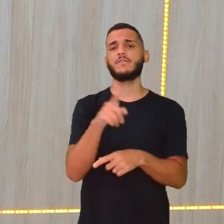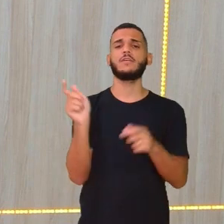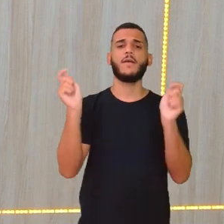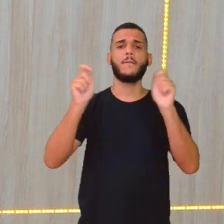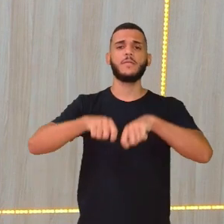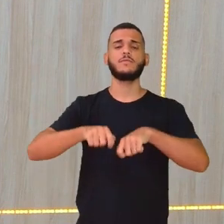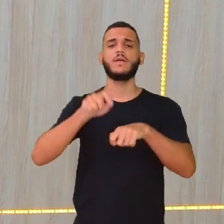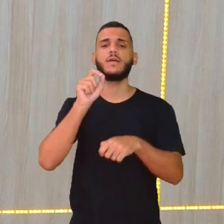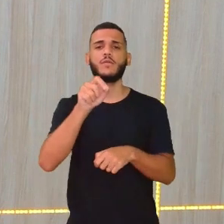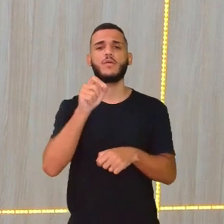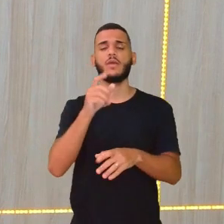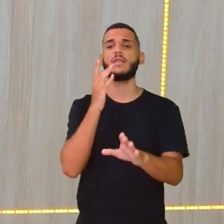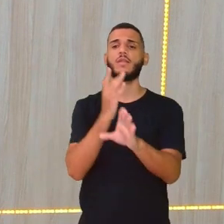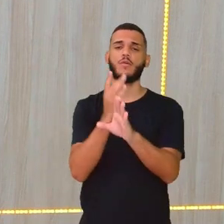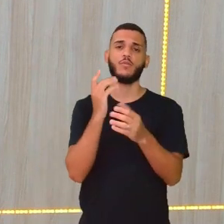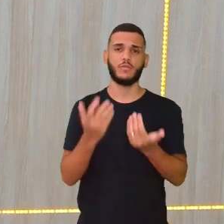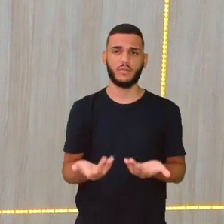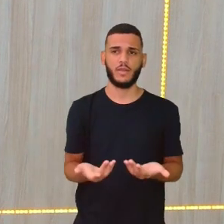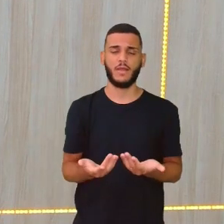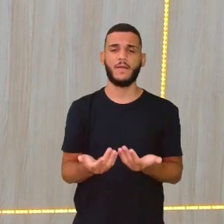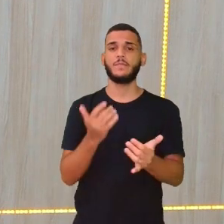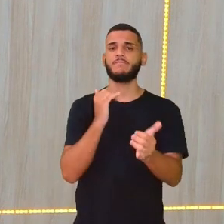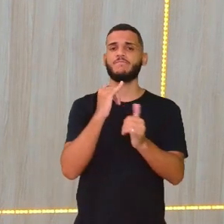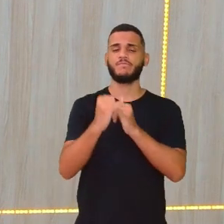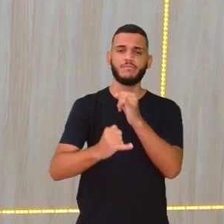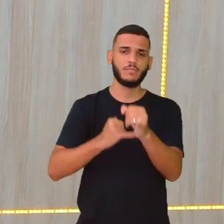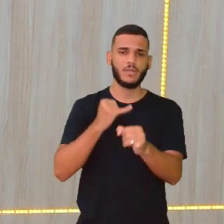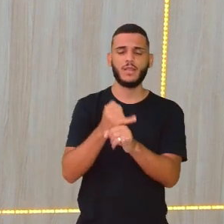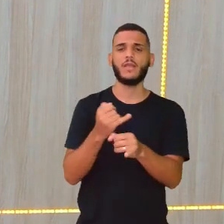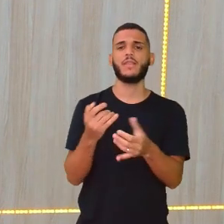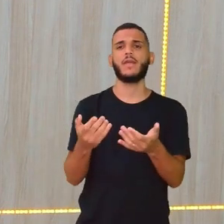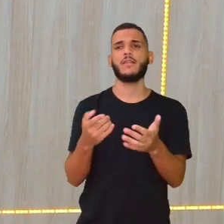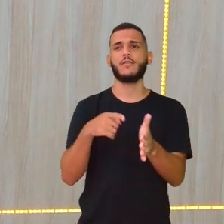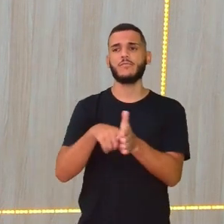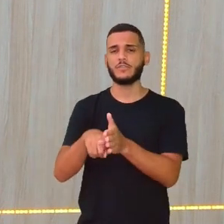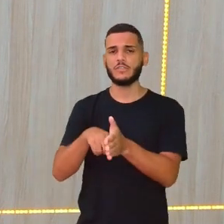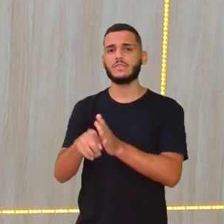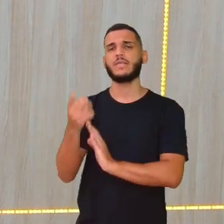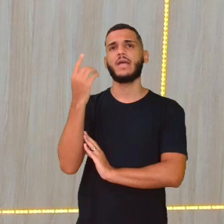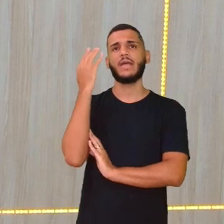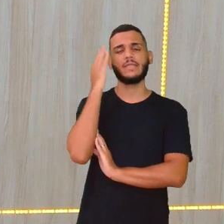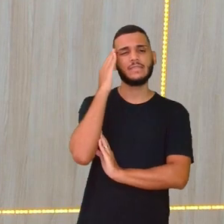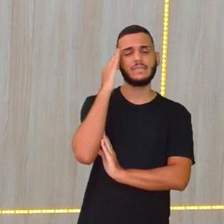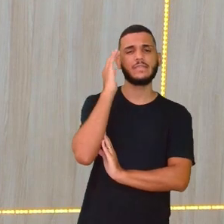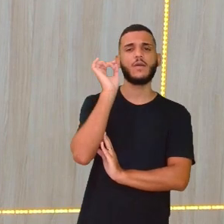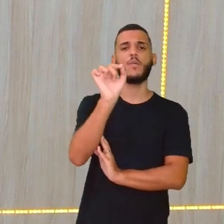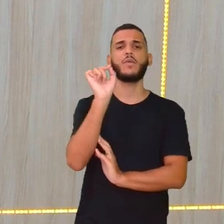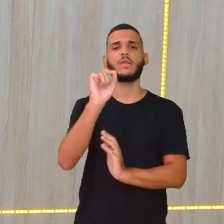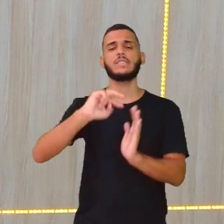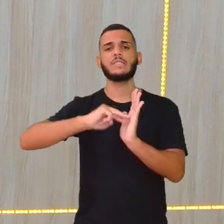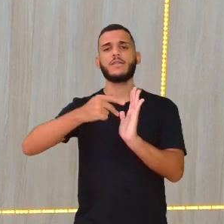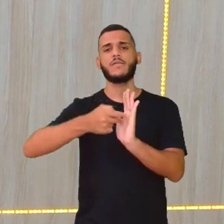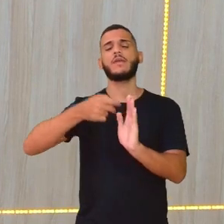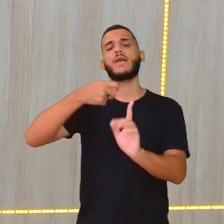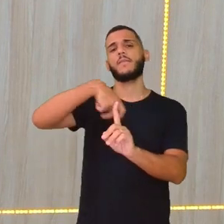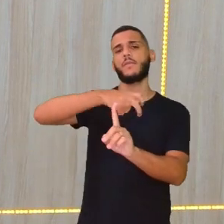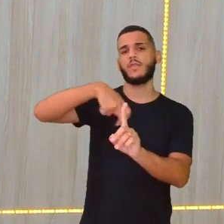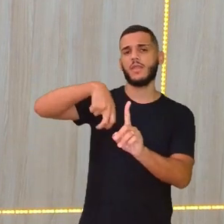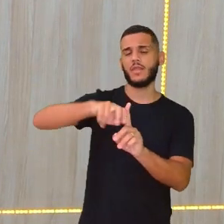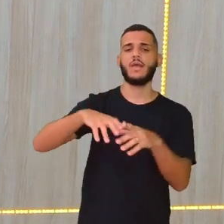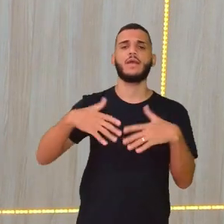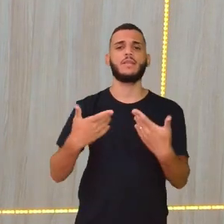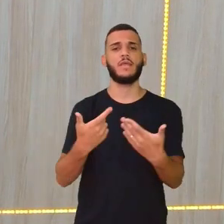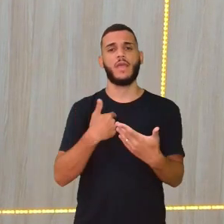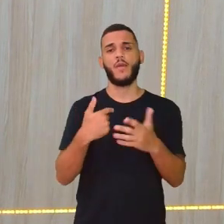encontrar aí na internet, né? Pesquisar, entender um pouco mais quais são todas as modalidades. Eu